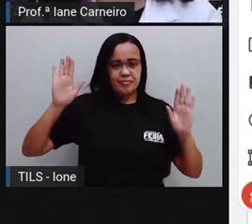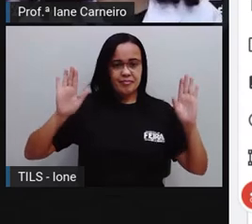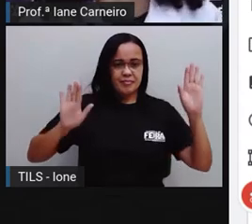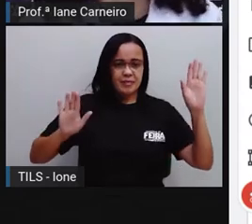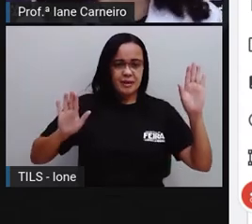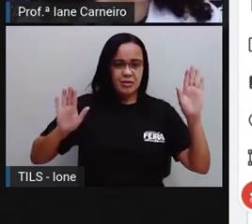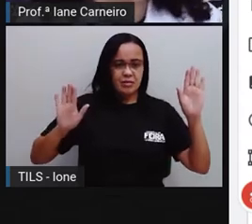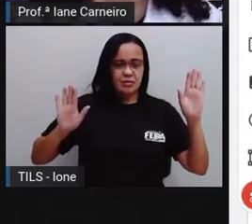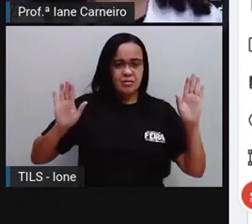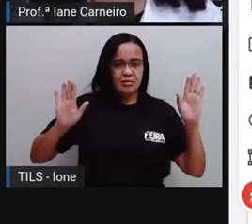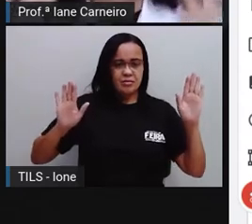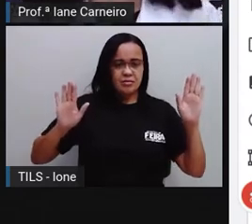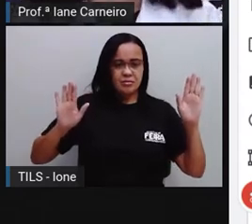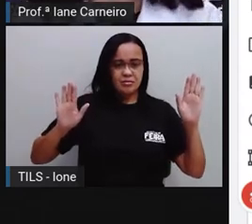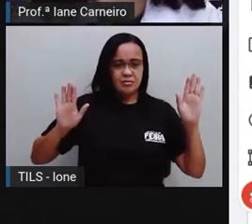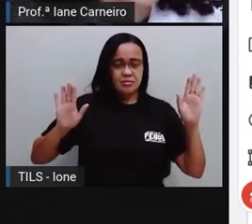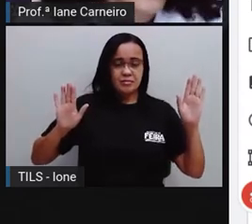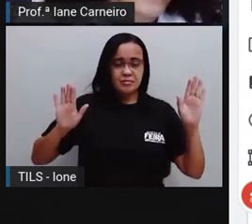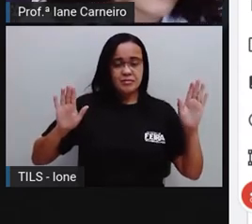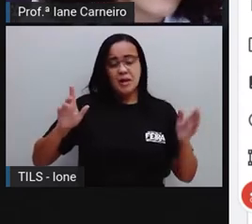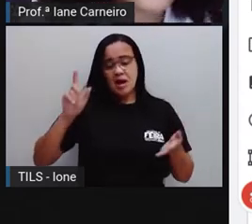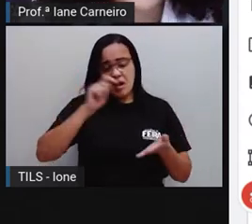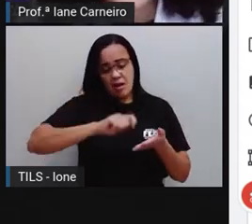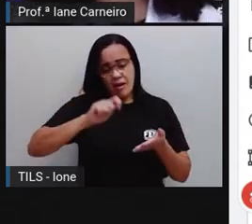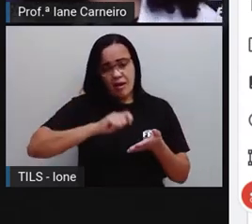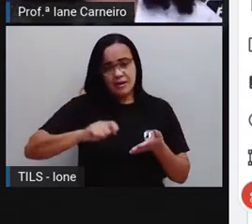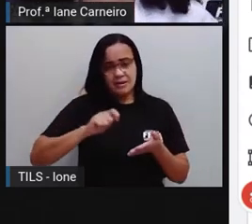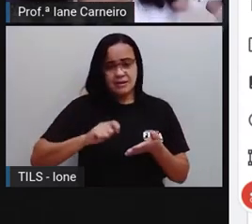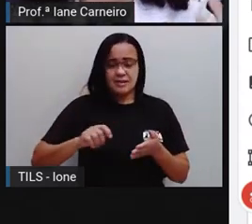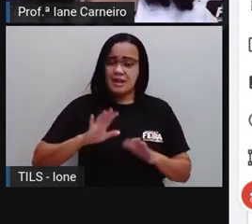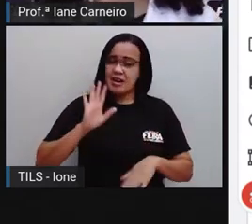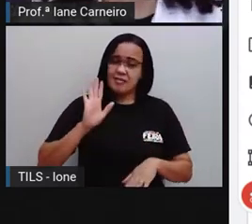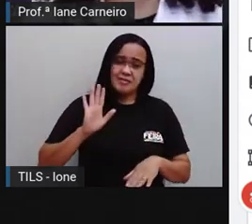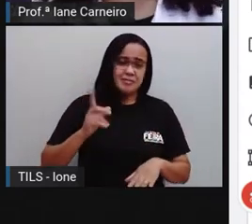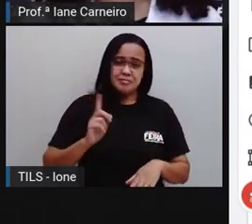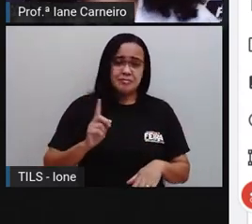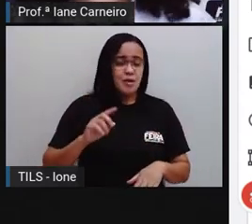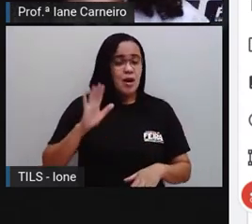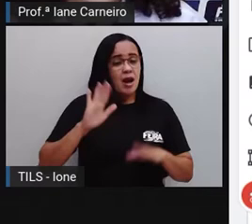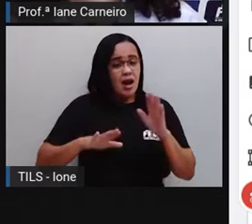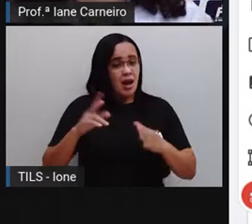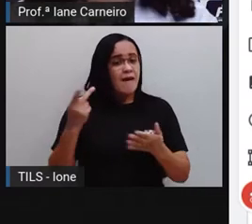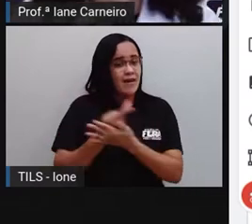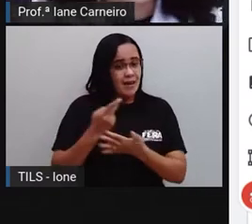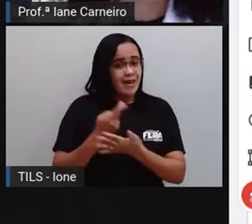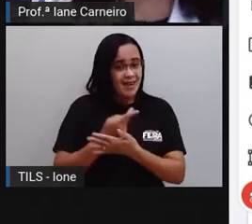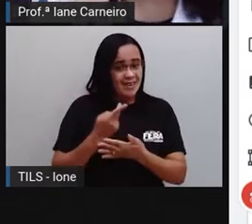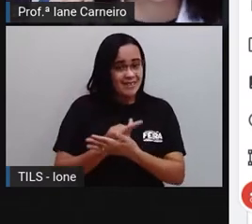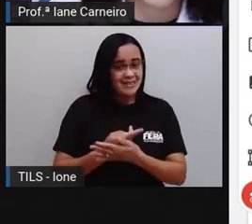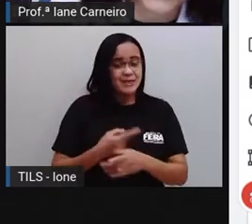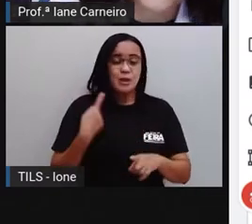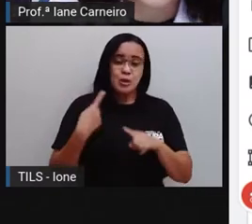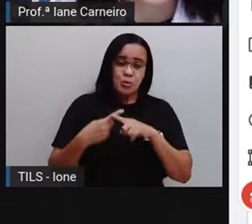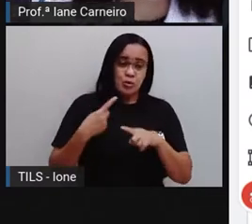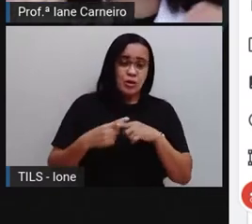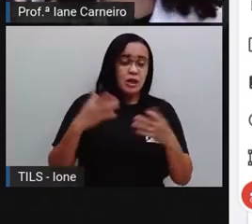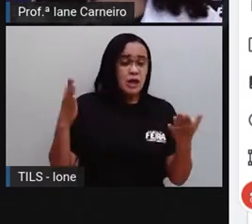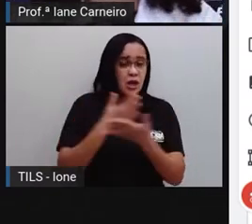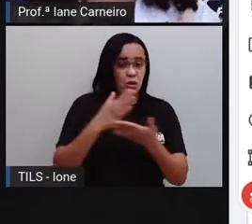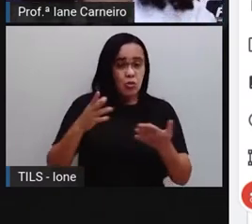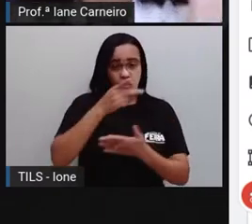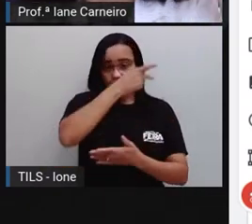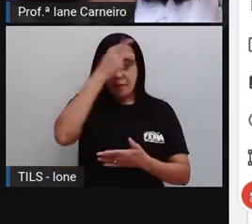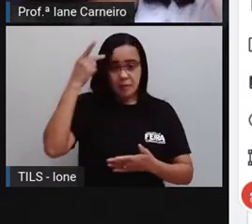direita é a mão que escreve. Por que isso está errado, né? Por que é errado falar que a mão direita é a mão que escreve? Porque tem gente que